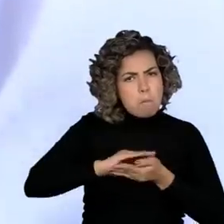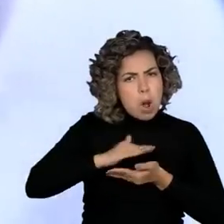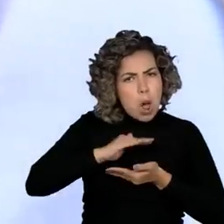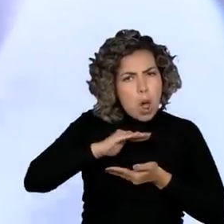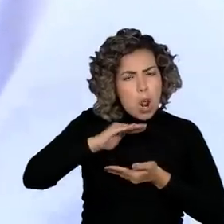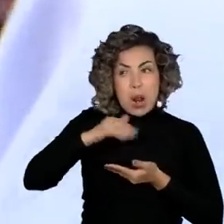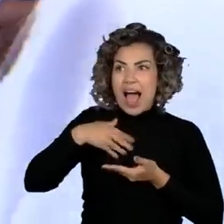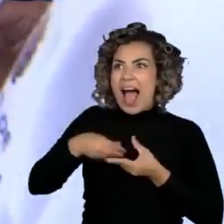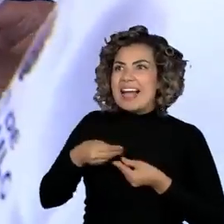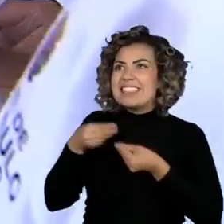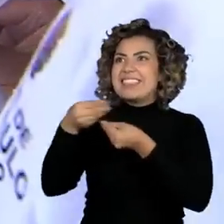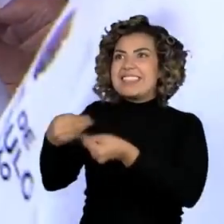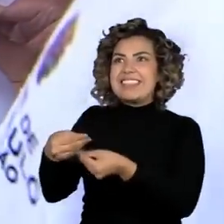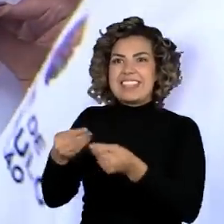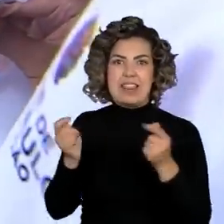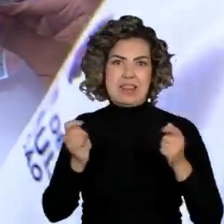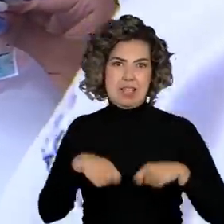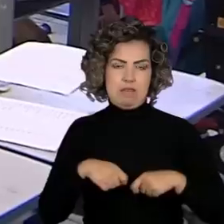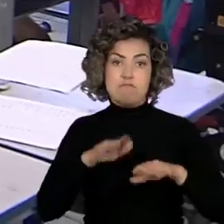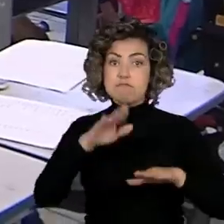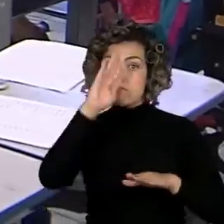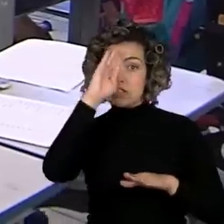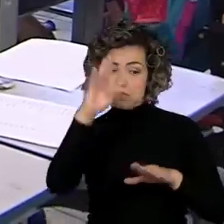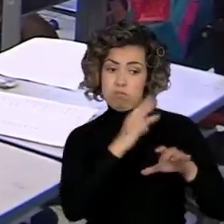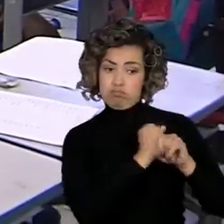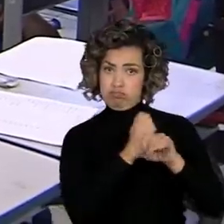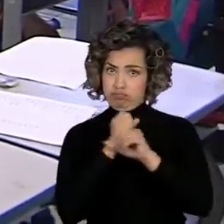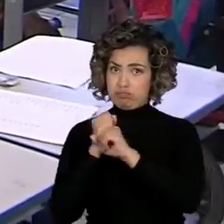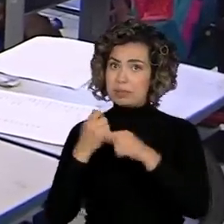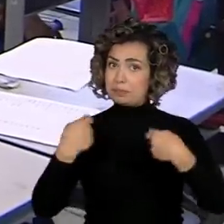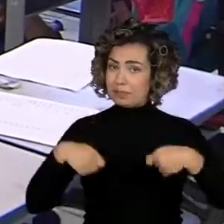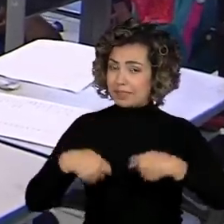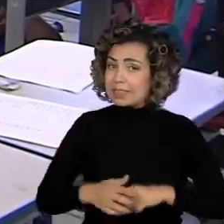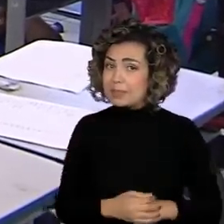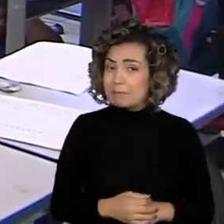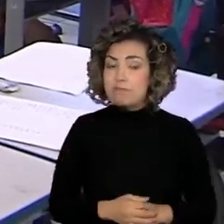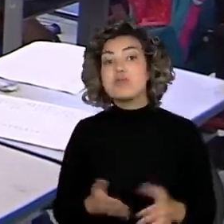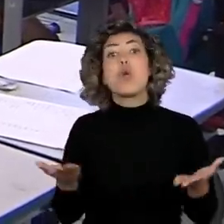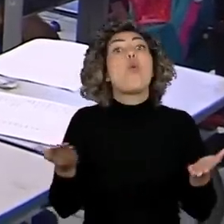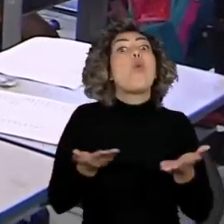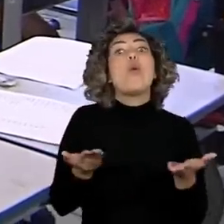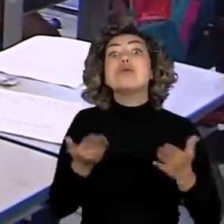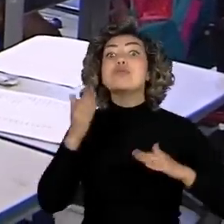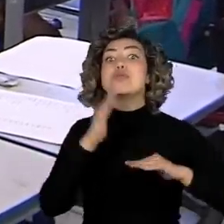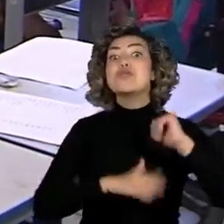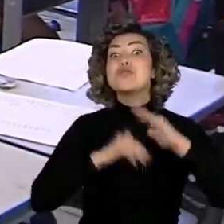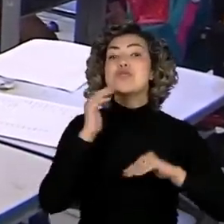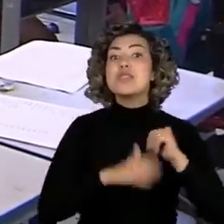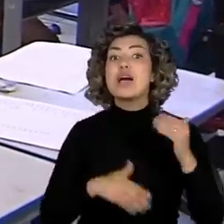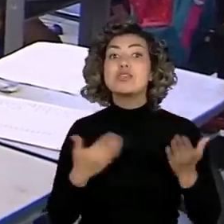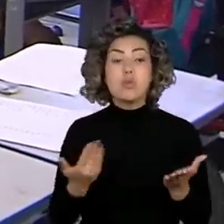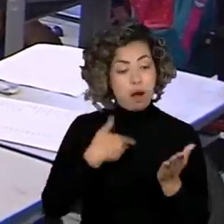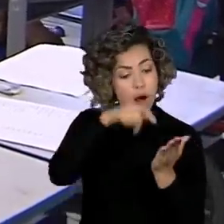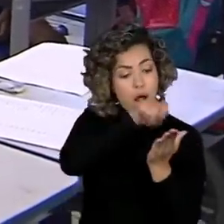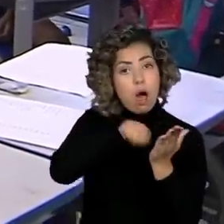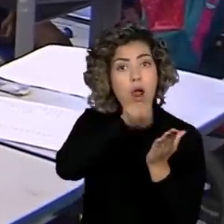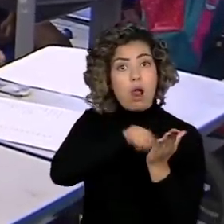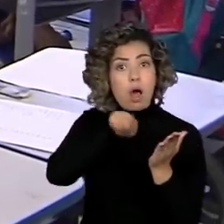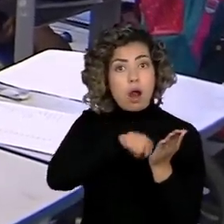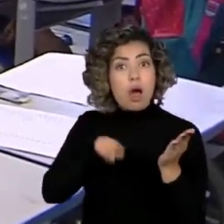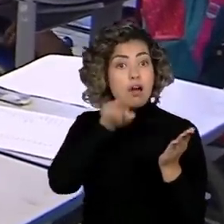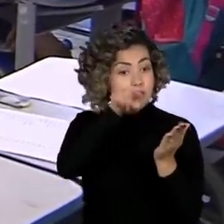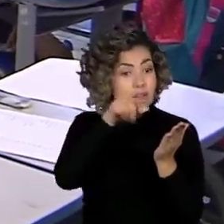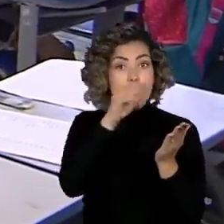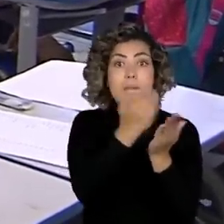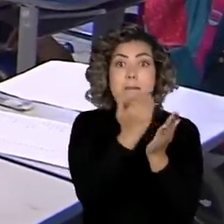Começando com a pontuação. Atividade da rotina, atividade de lousa e caderno. Quem conseguiu completar essa